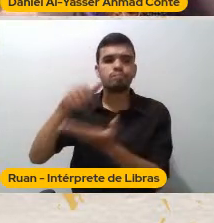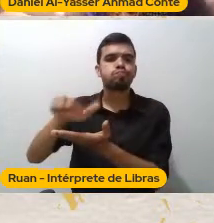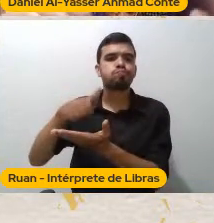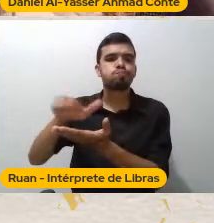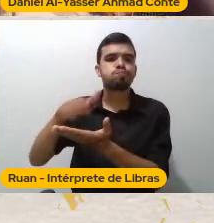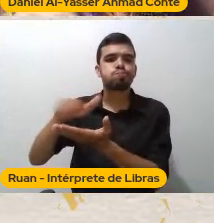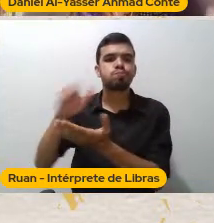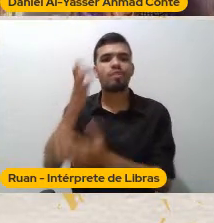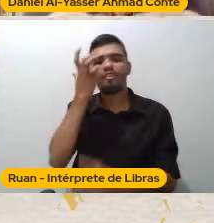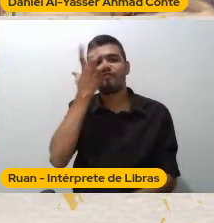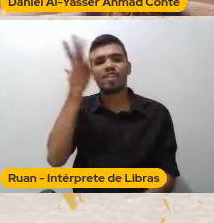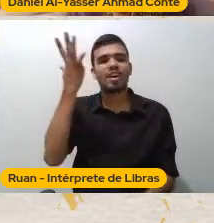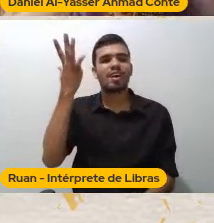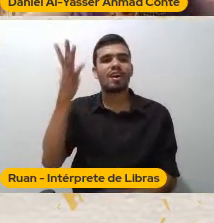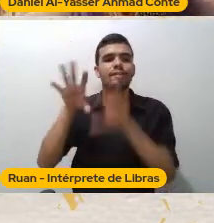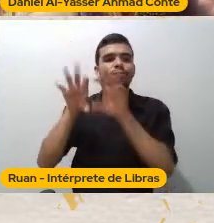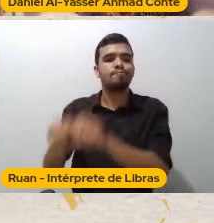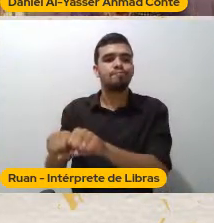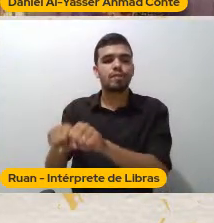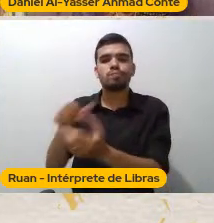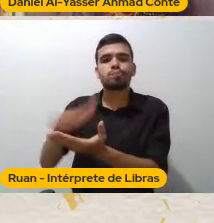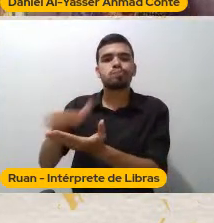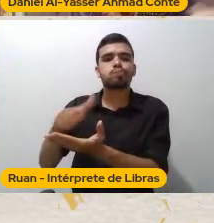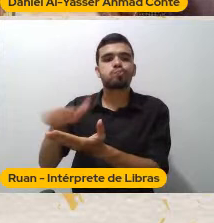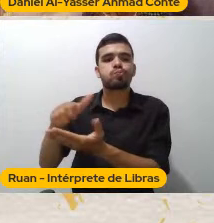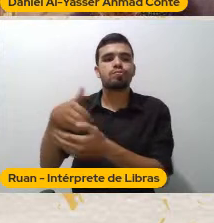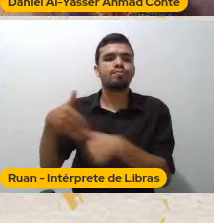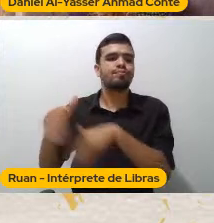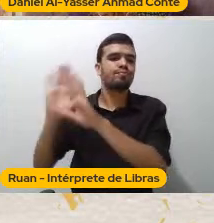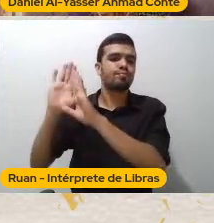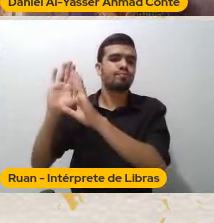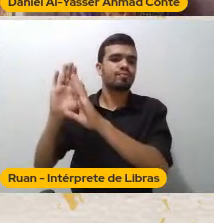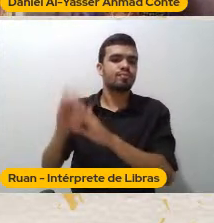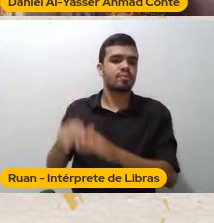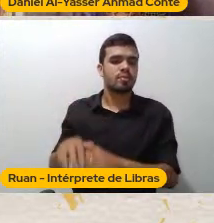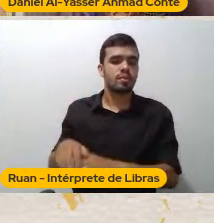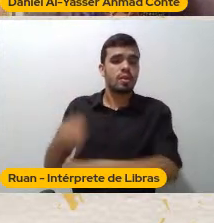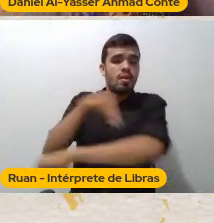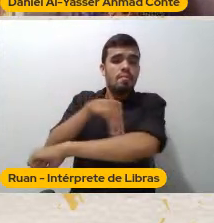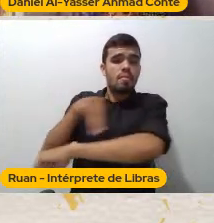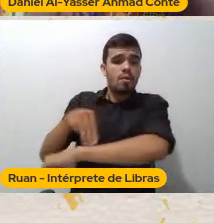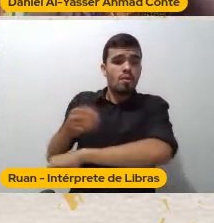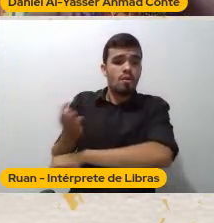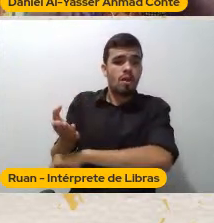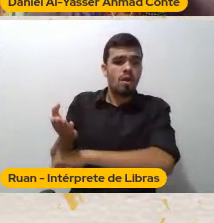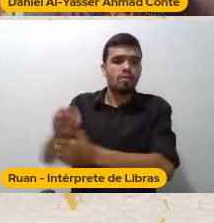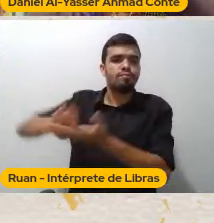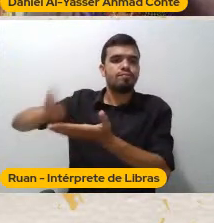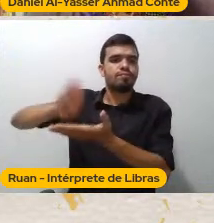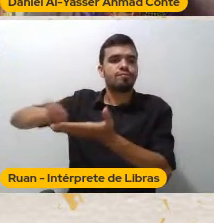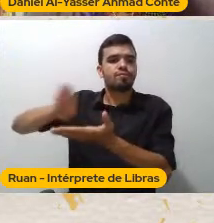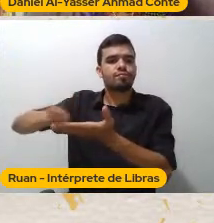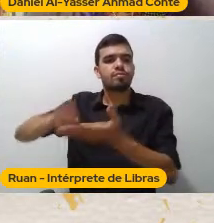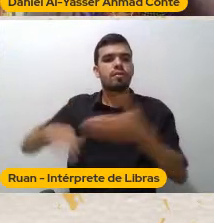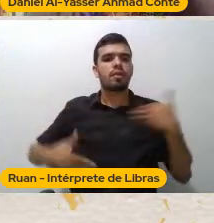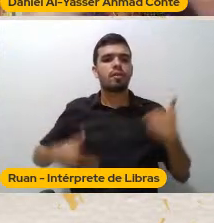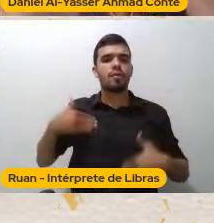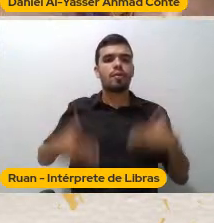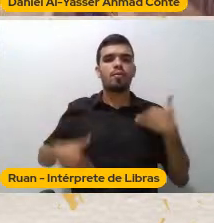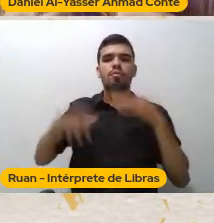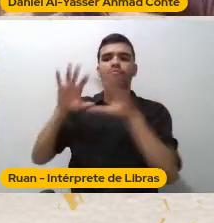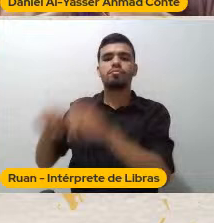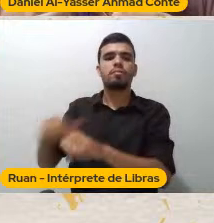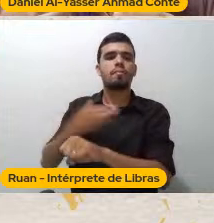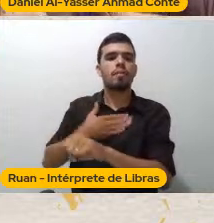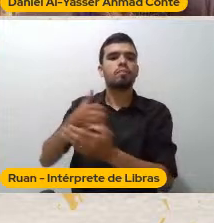Desse sexo A perversão moral A animalização doméstica Dos corpos Isso é muito interessante A gente pensar